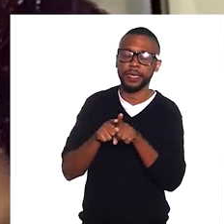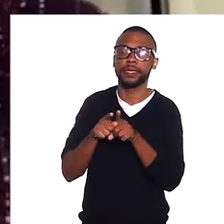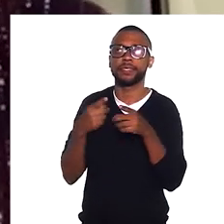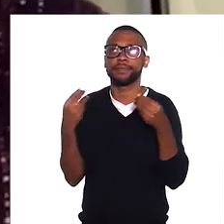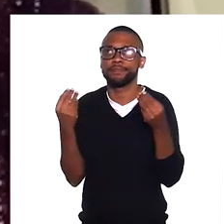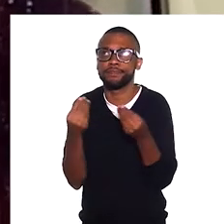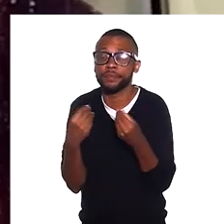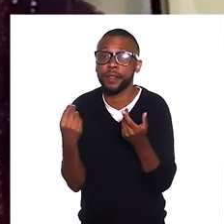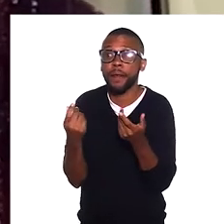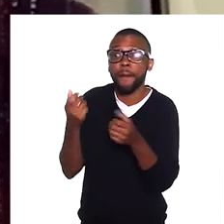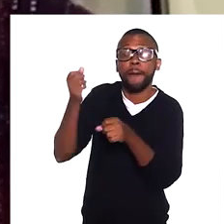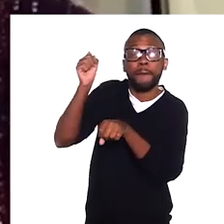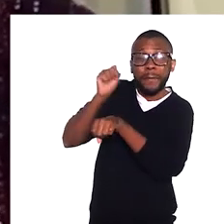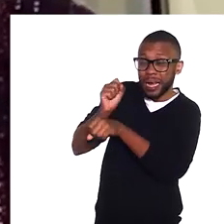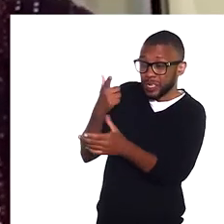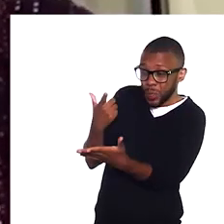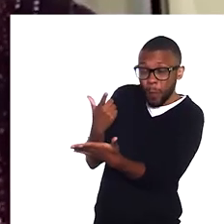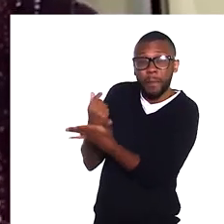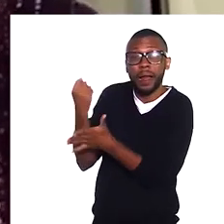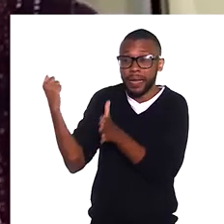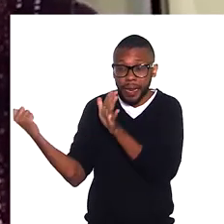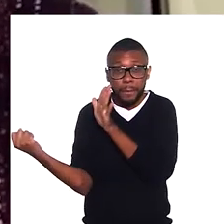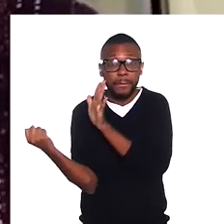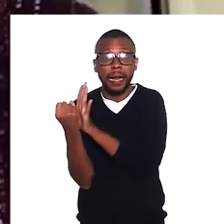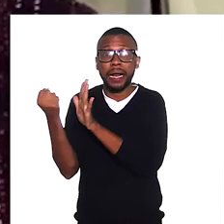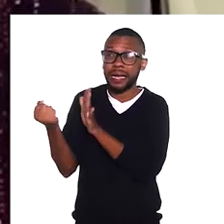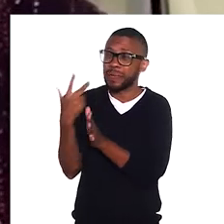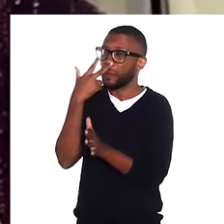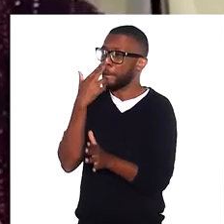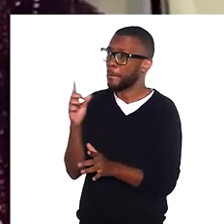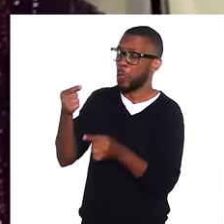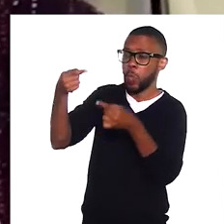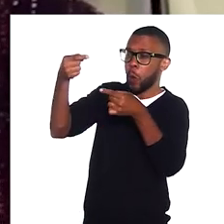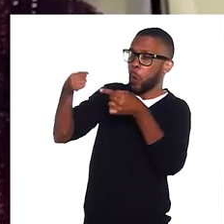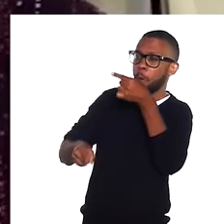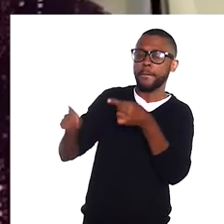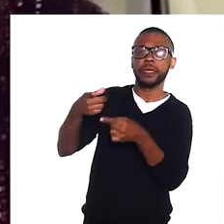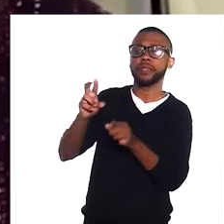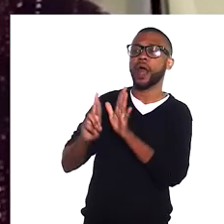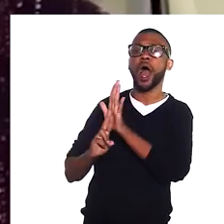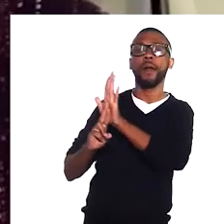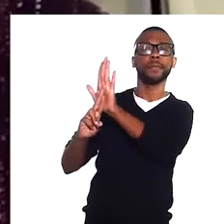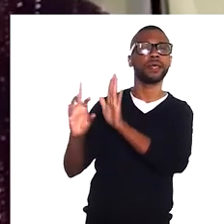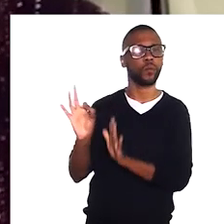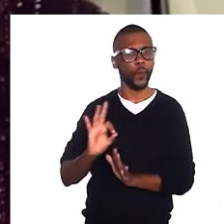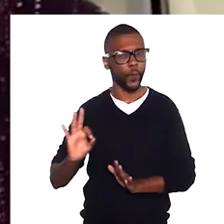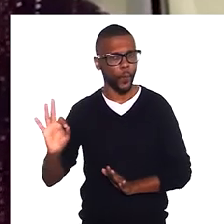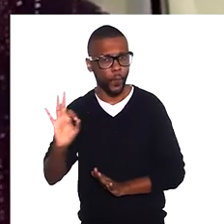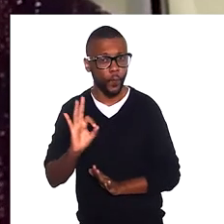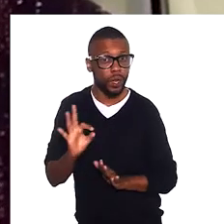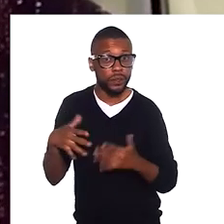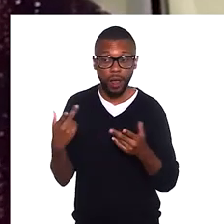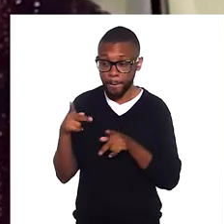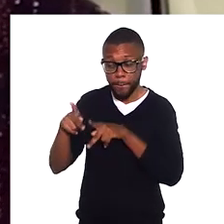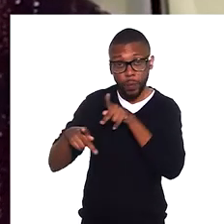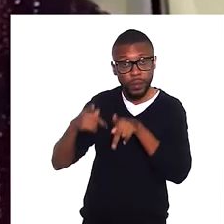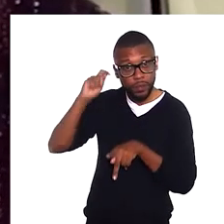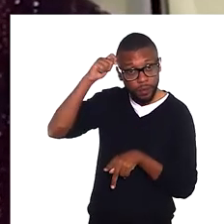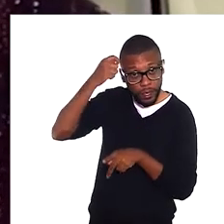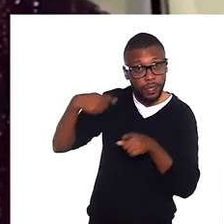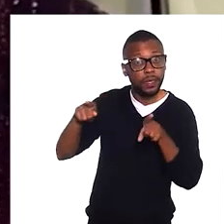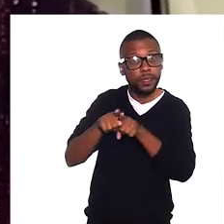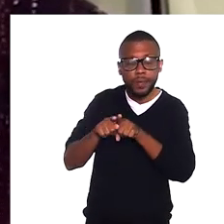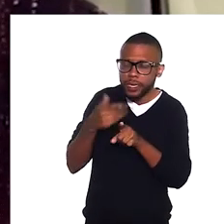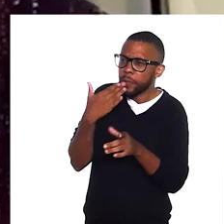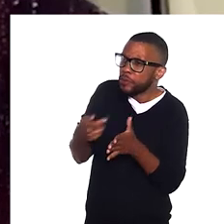mais, está deixando de comprar daquela marca que ele não aparece, que ele não se sente representado. Então, a população